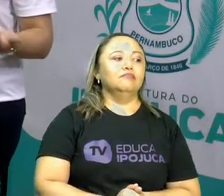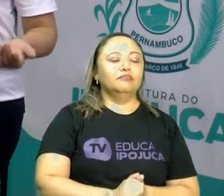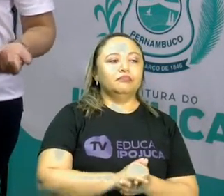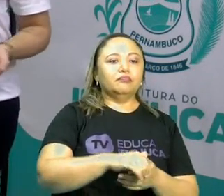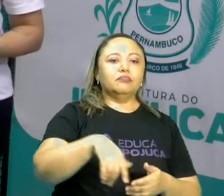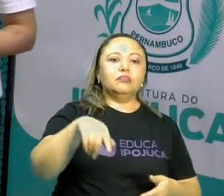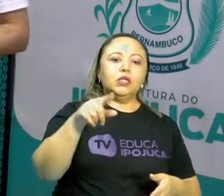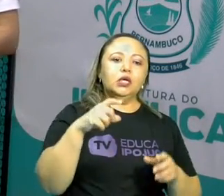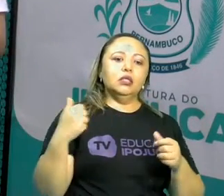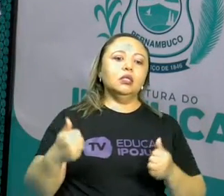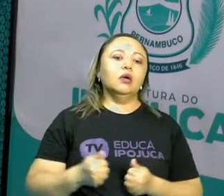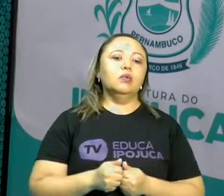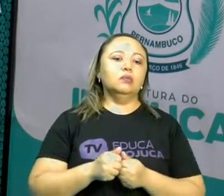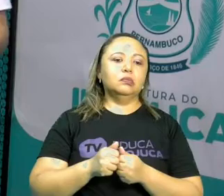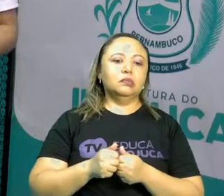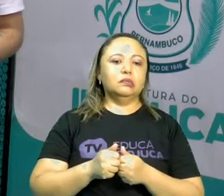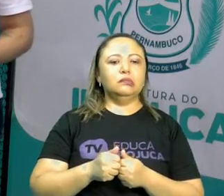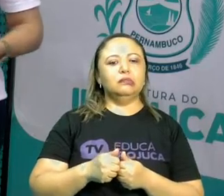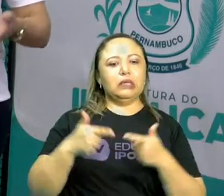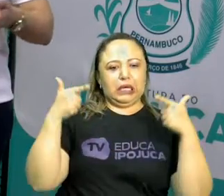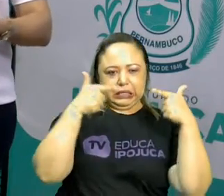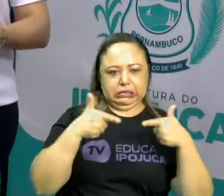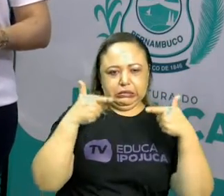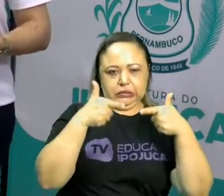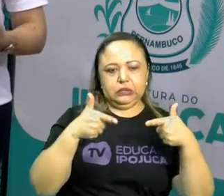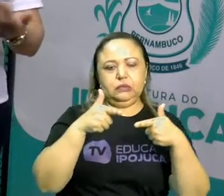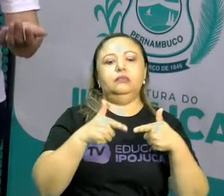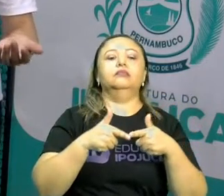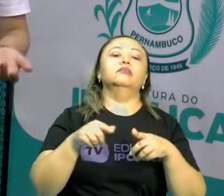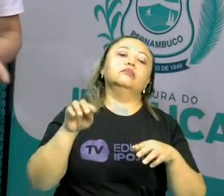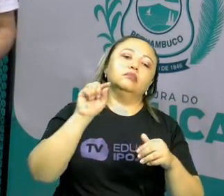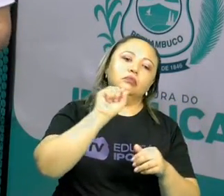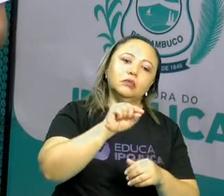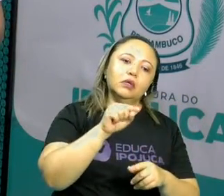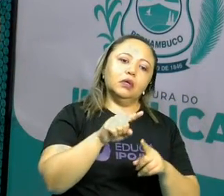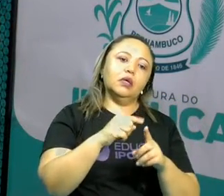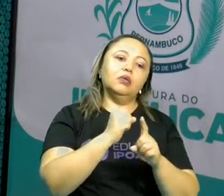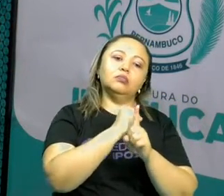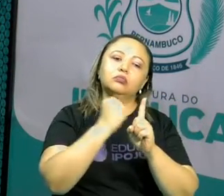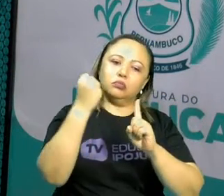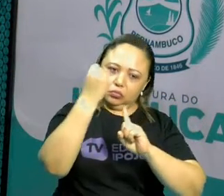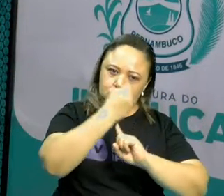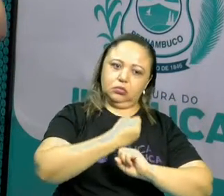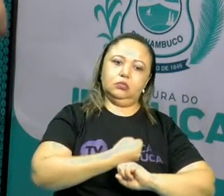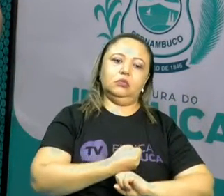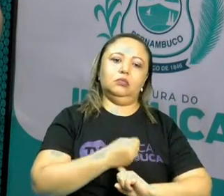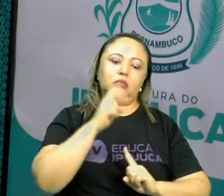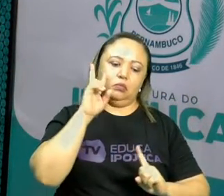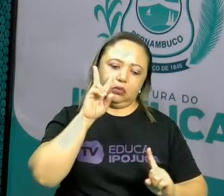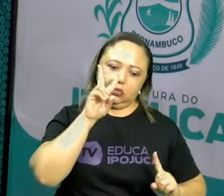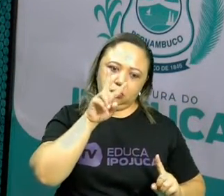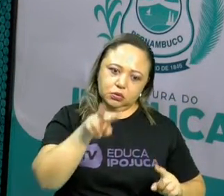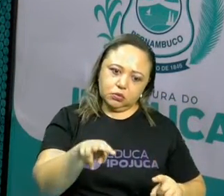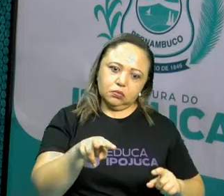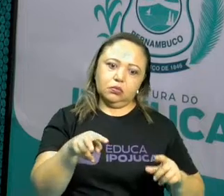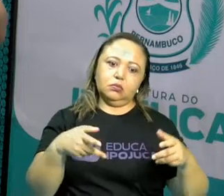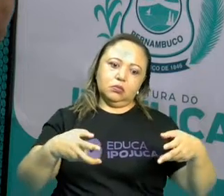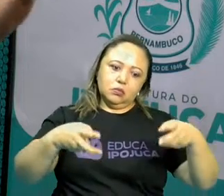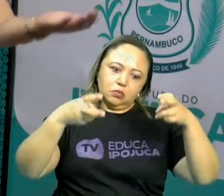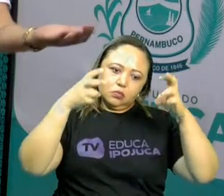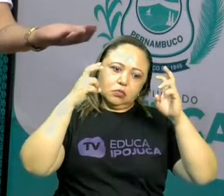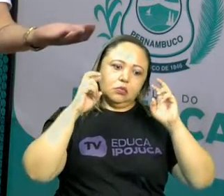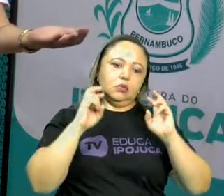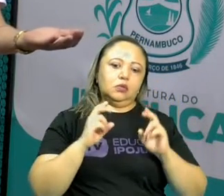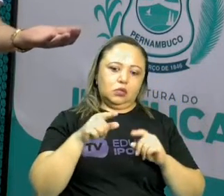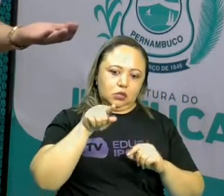negro, né, digamos assim, também está presente. E a crítica é uma crítica social. É onde temos uma sociedade onde